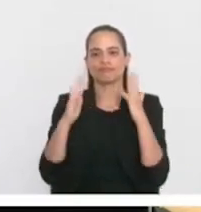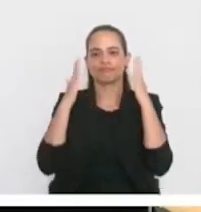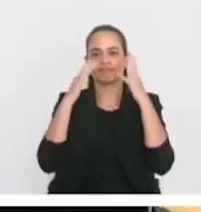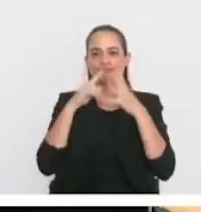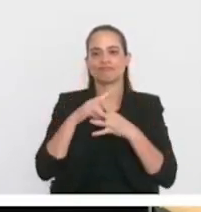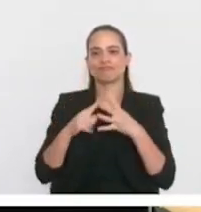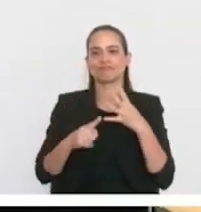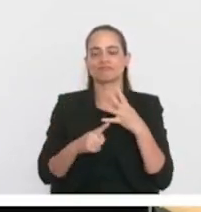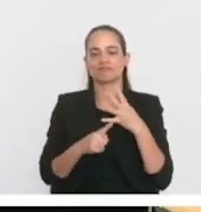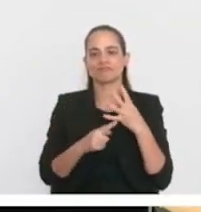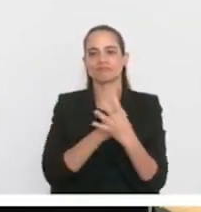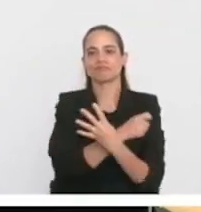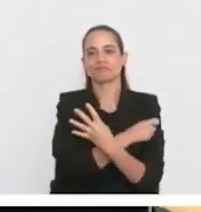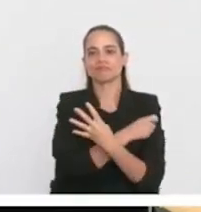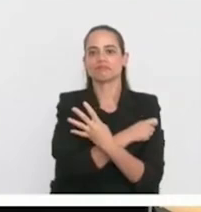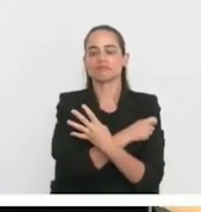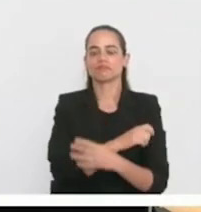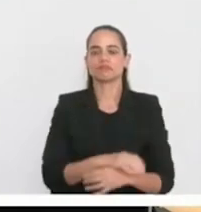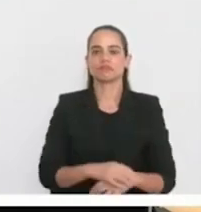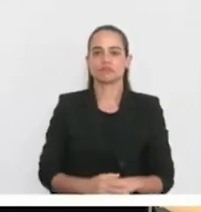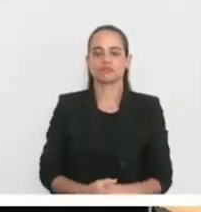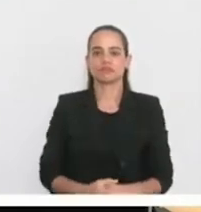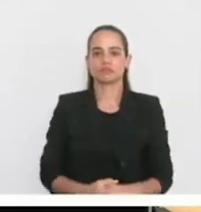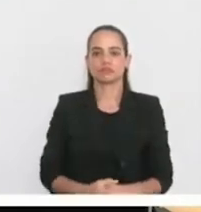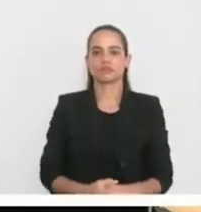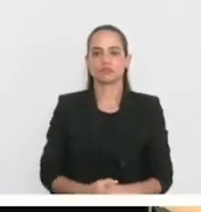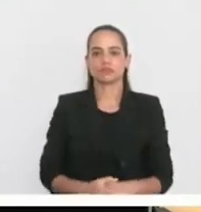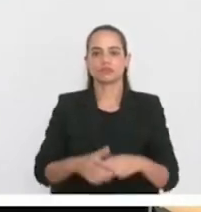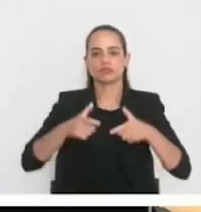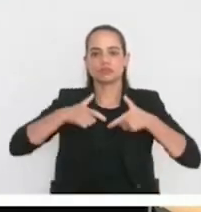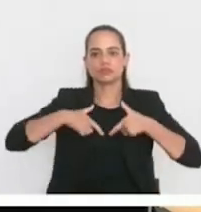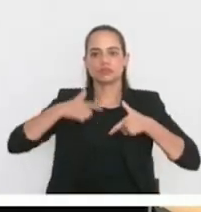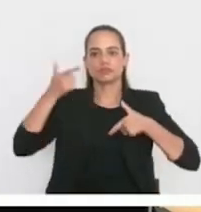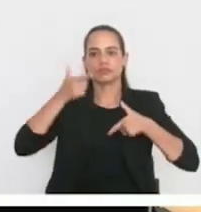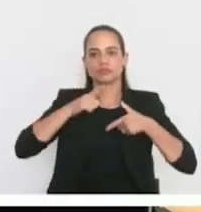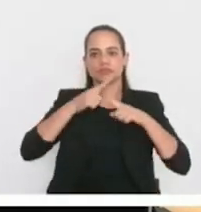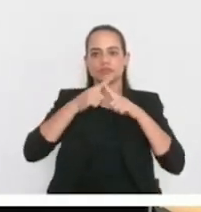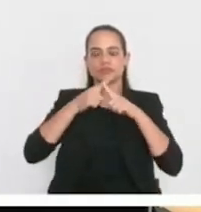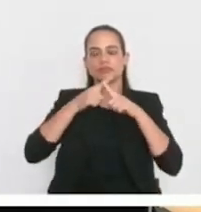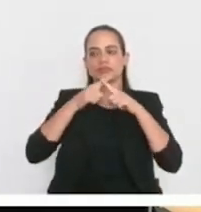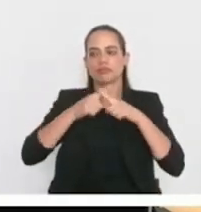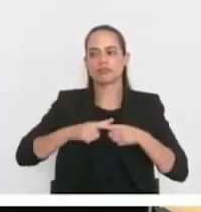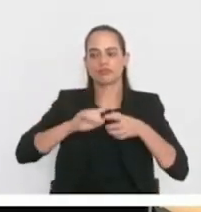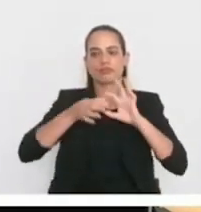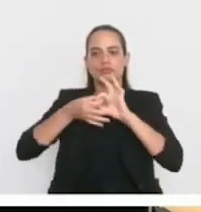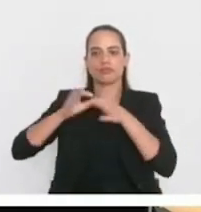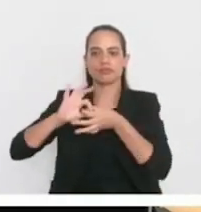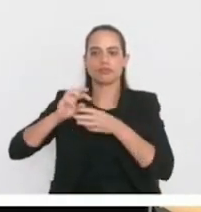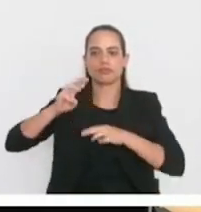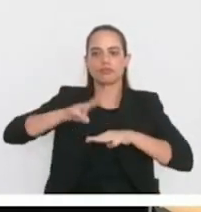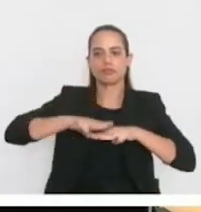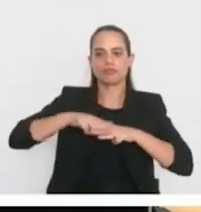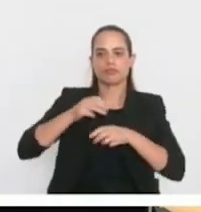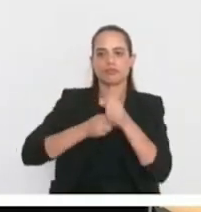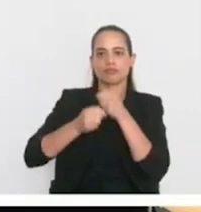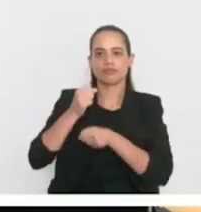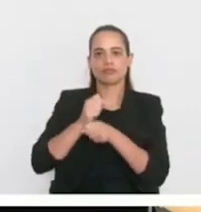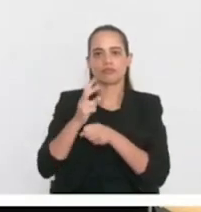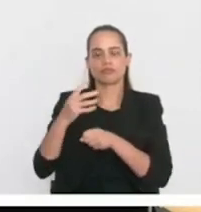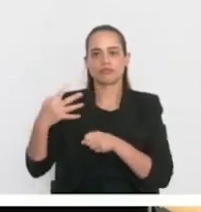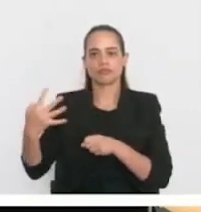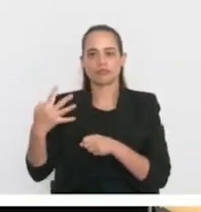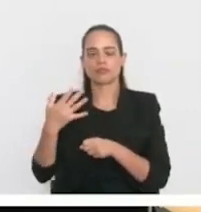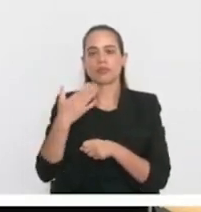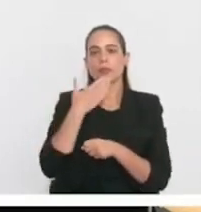Enzo Lacerda Melo e Ivan Silva de Oliveira Jr., pelas medalhas conquistadas na Olimpíada Mirim de Matemática do ano de 2023, requerendo a